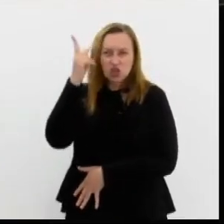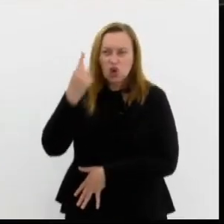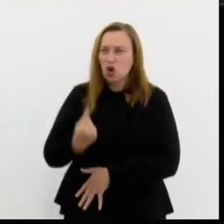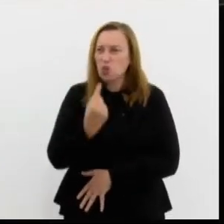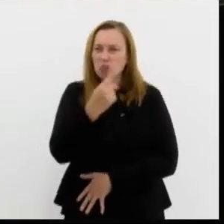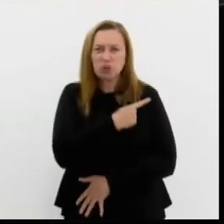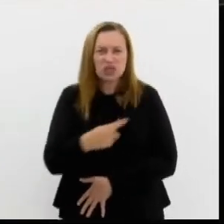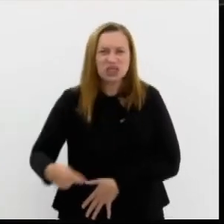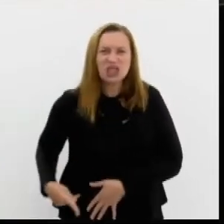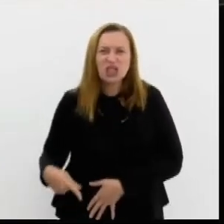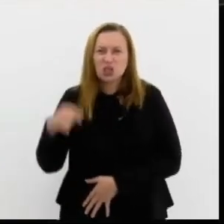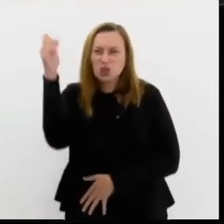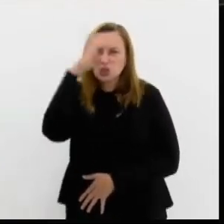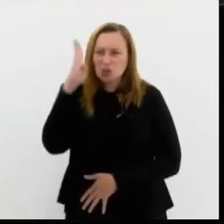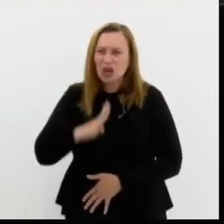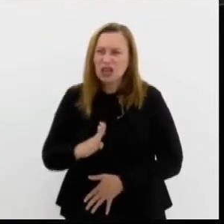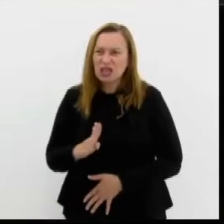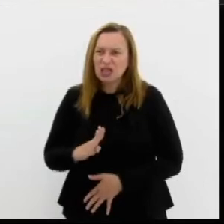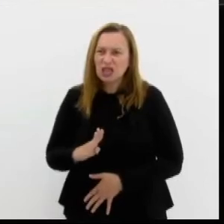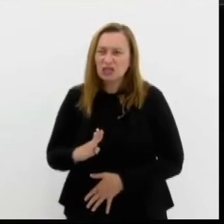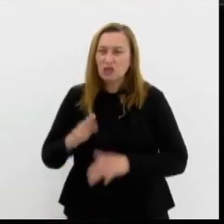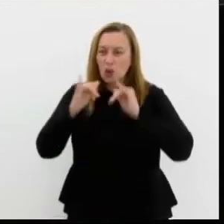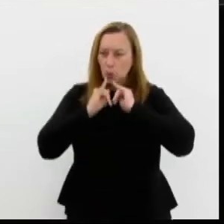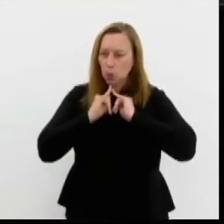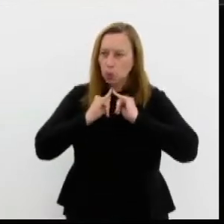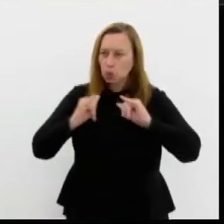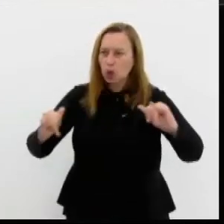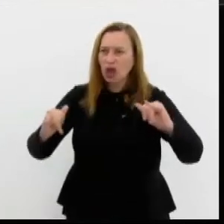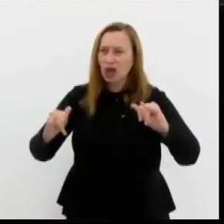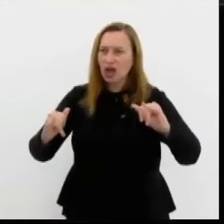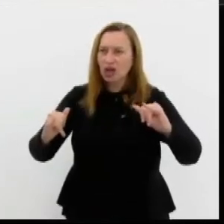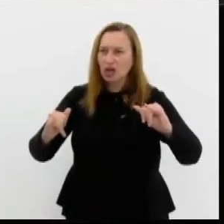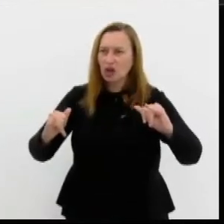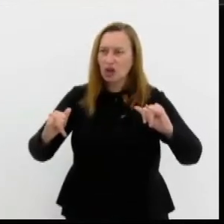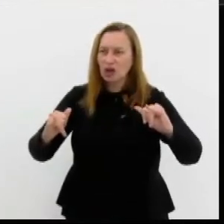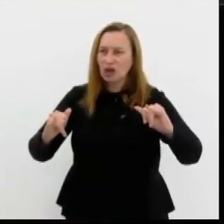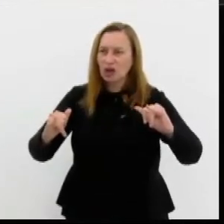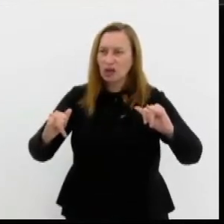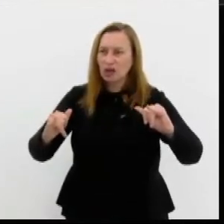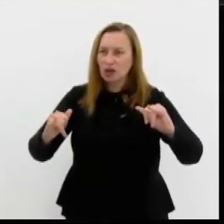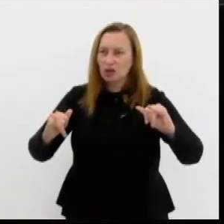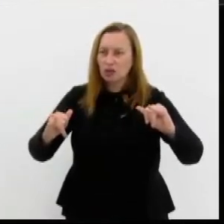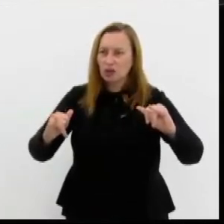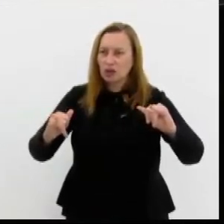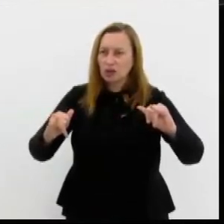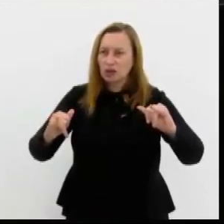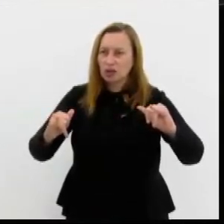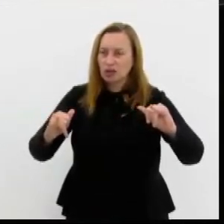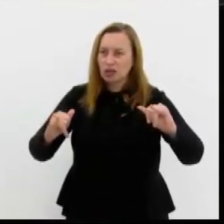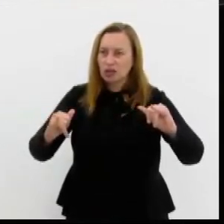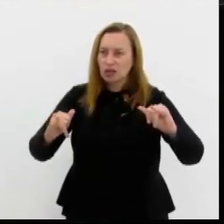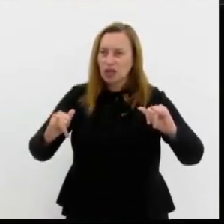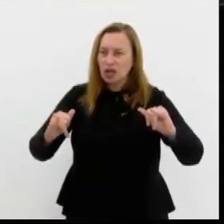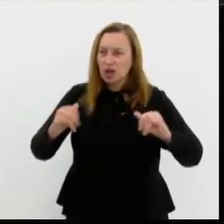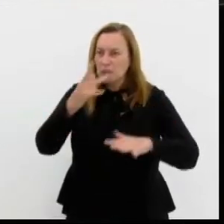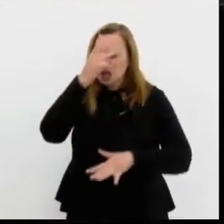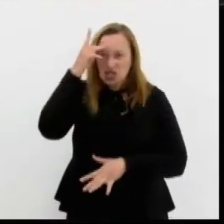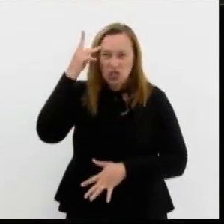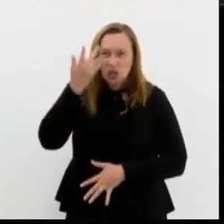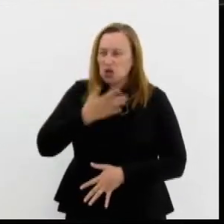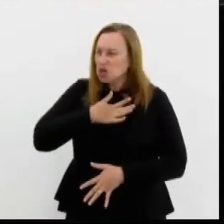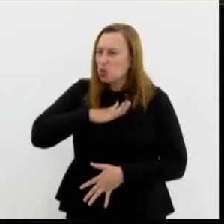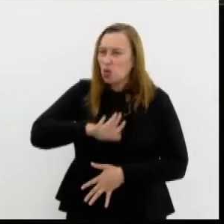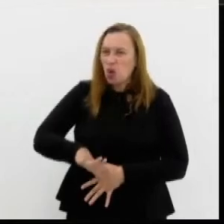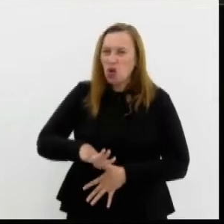presidente do Brasil foi declarado persona não grata por causa da